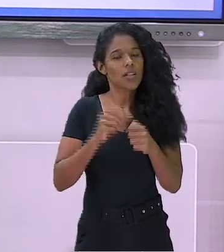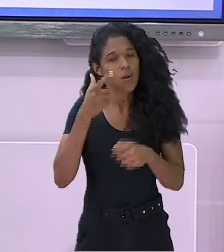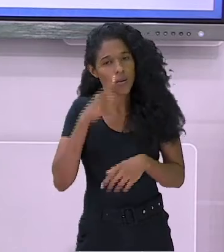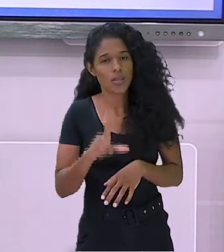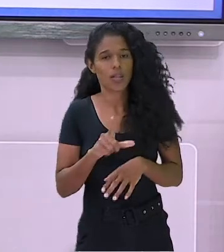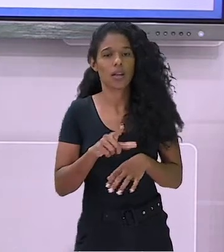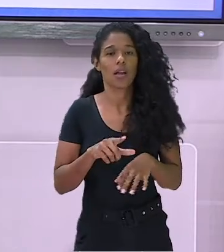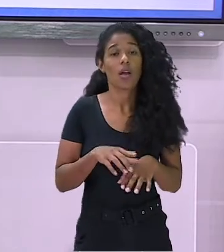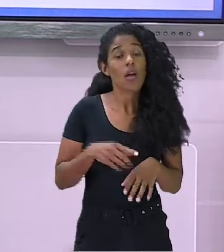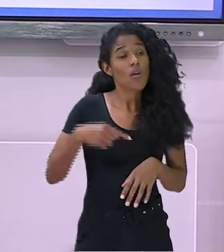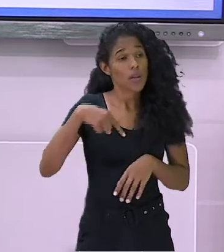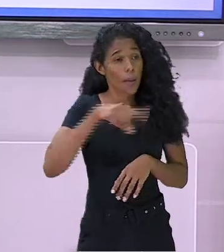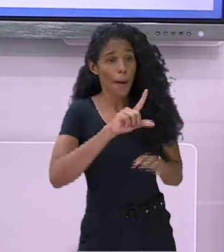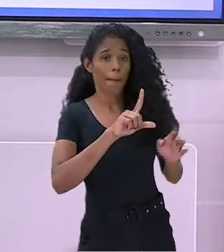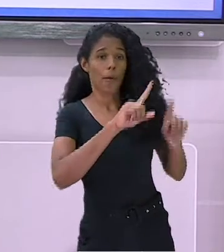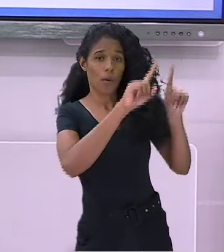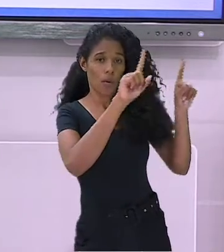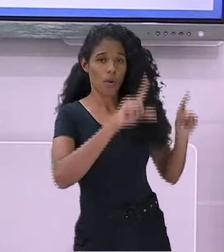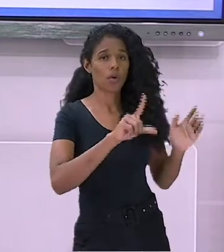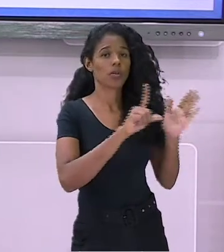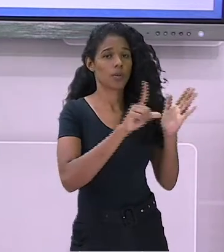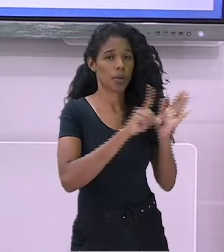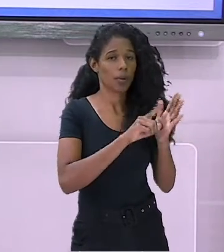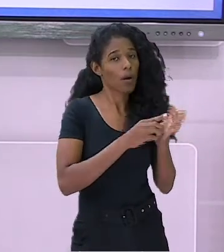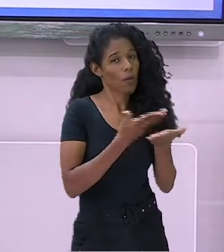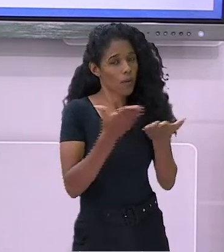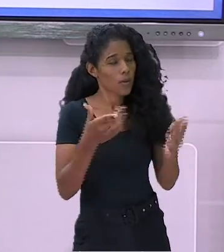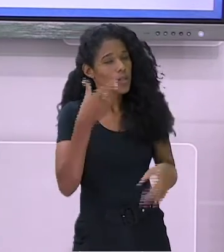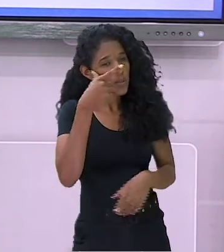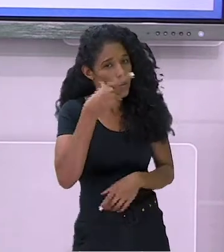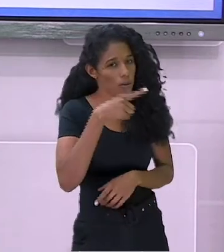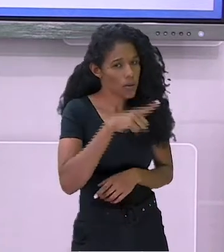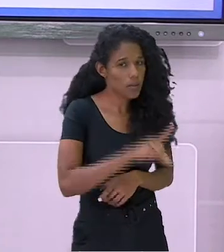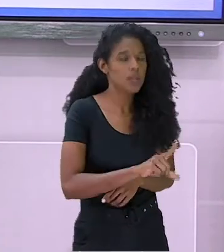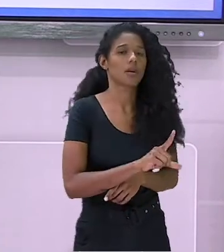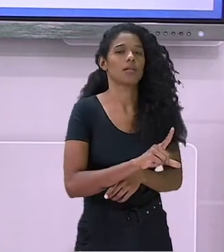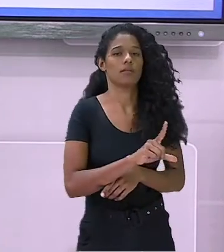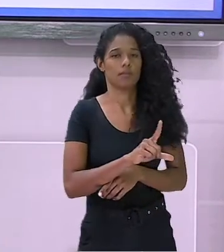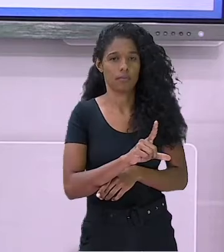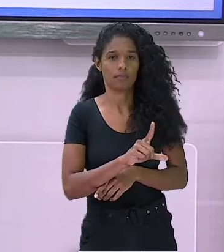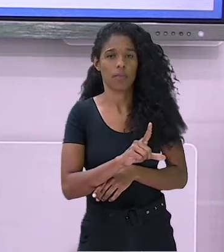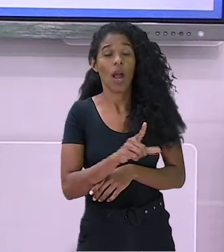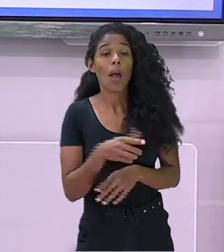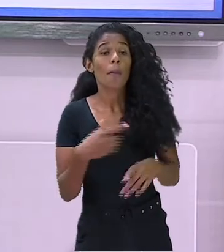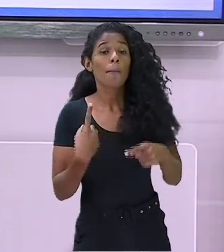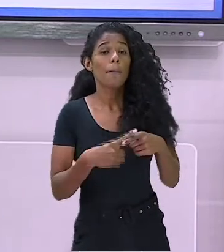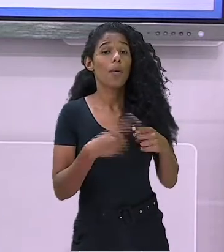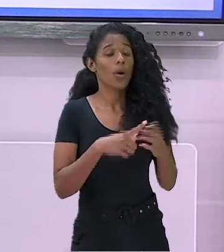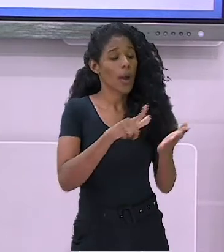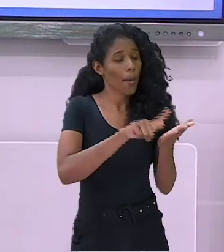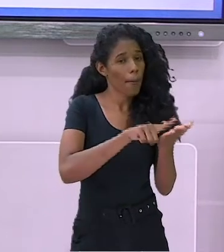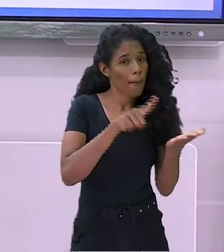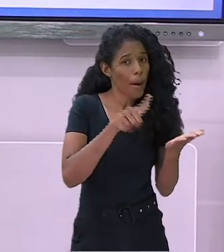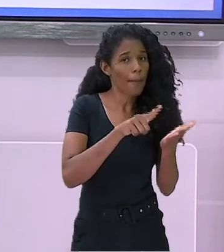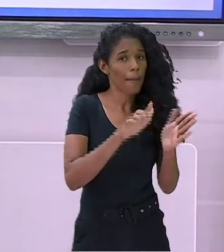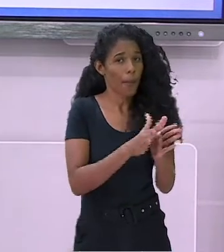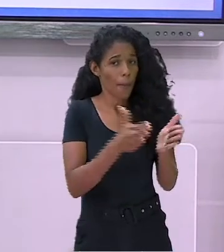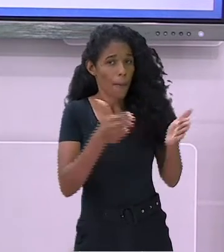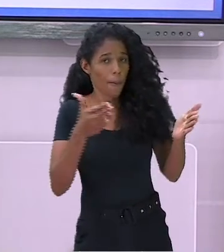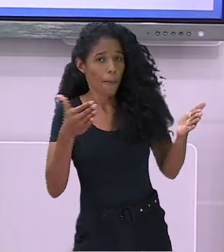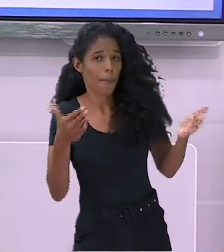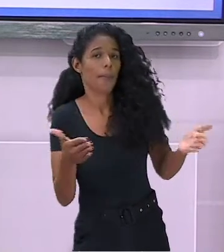pauta. O espaço ampliado facilita ao aluno escrever. Aproveite e use uma canetinha.